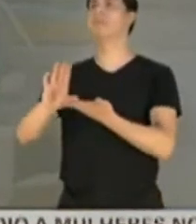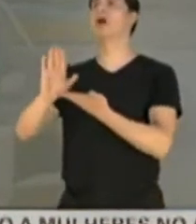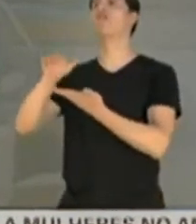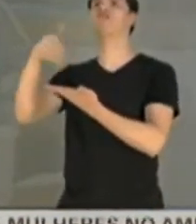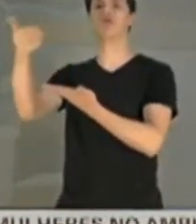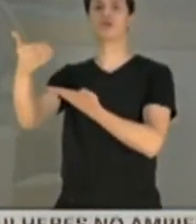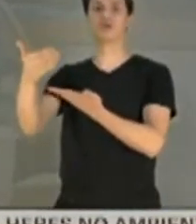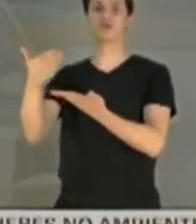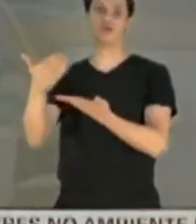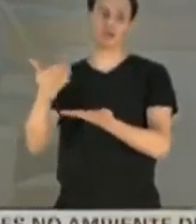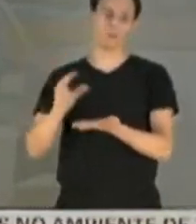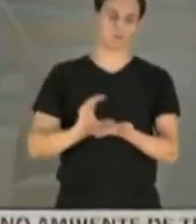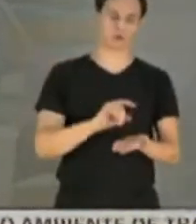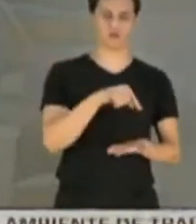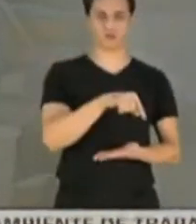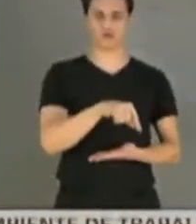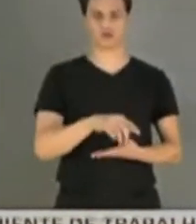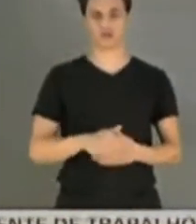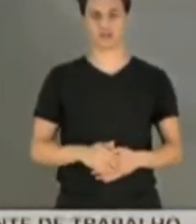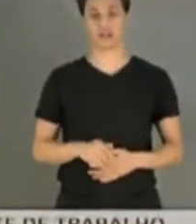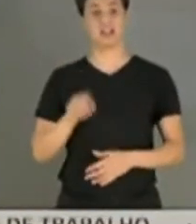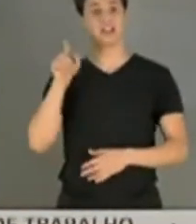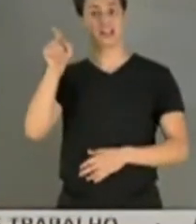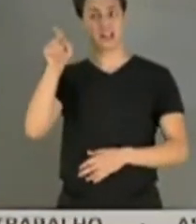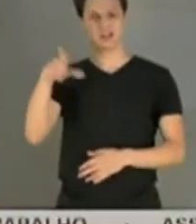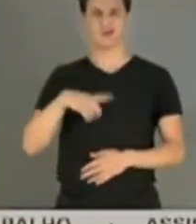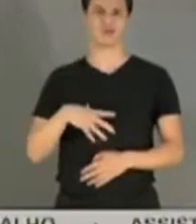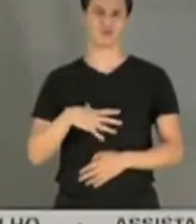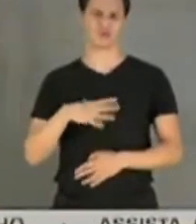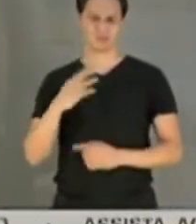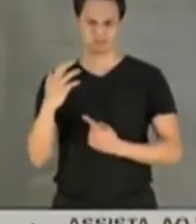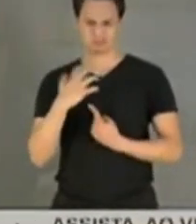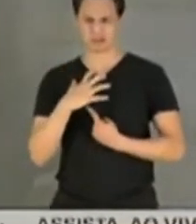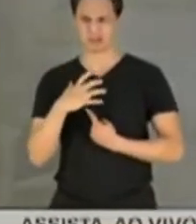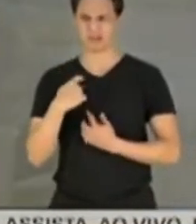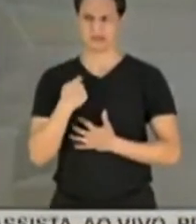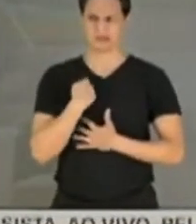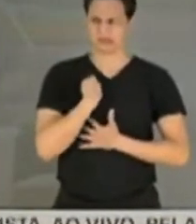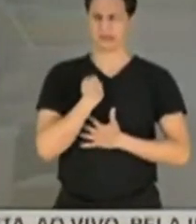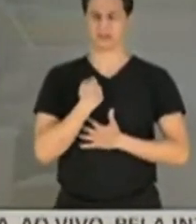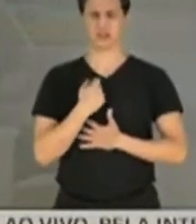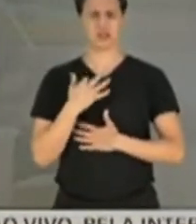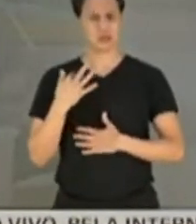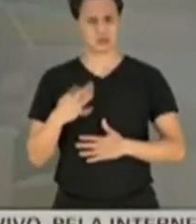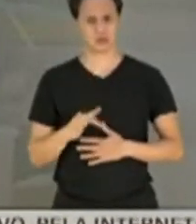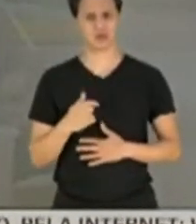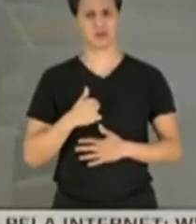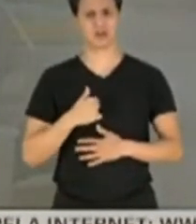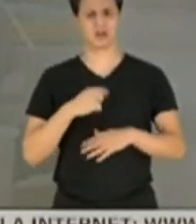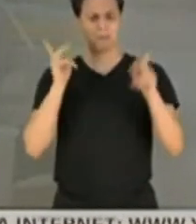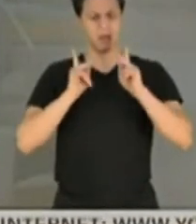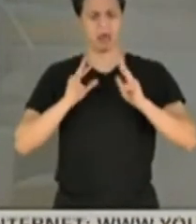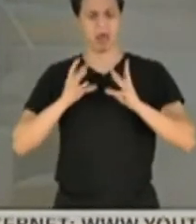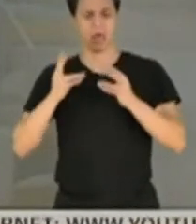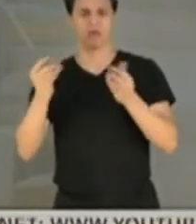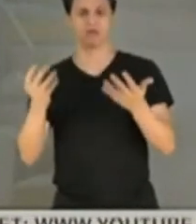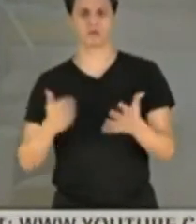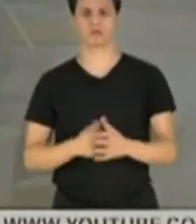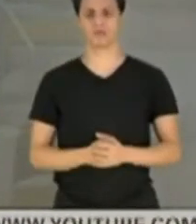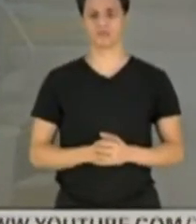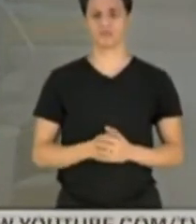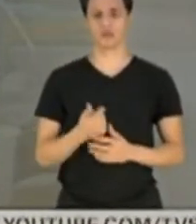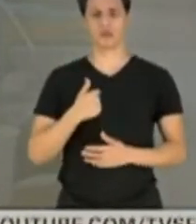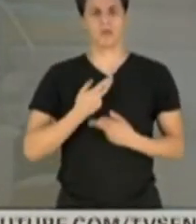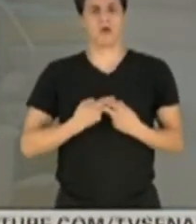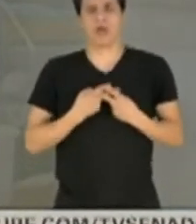constrange, esse desfile me incomoda, esse desfile me dói, me tira a paz, me